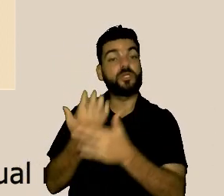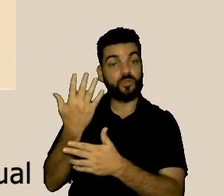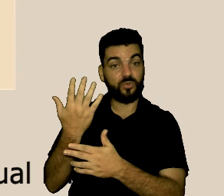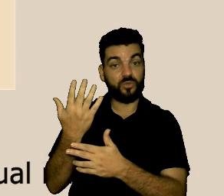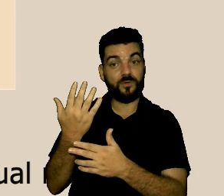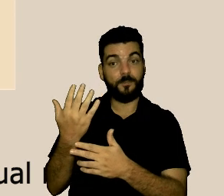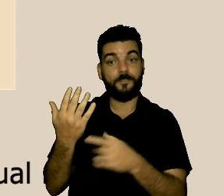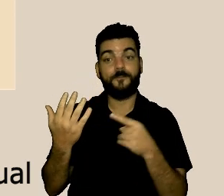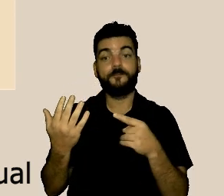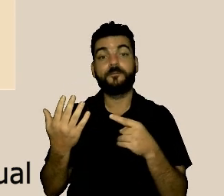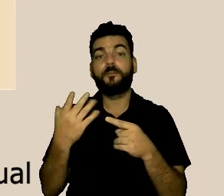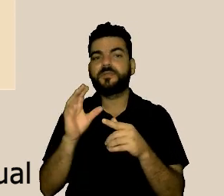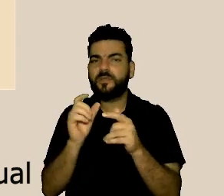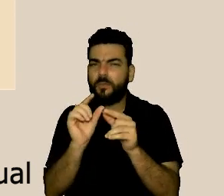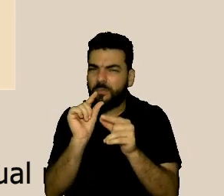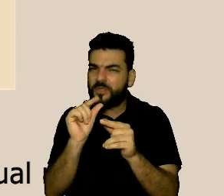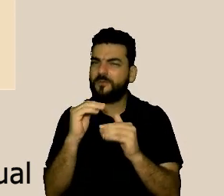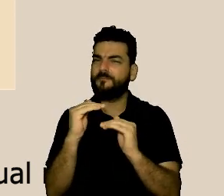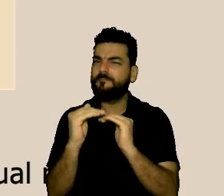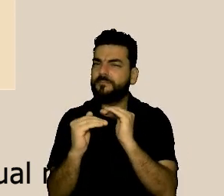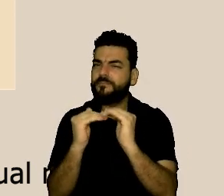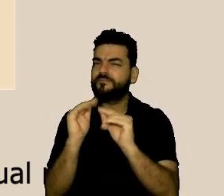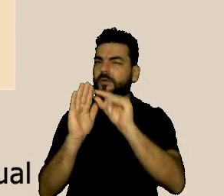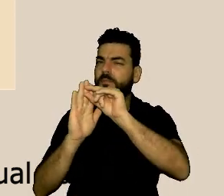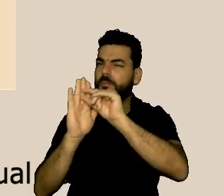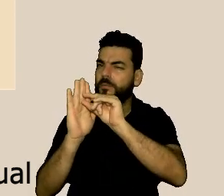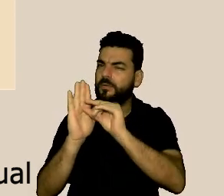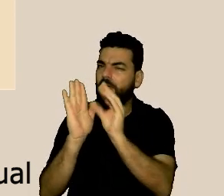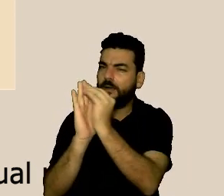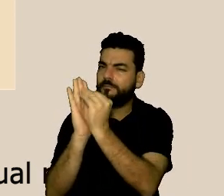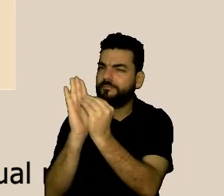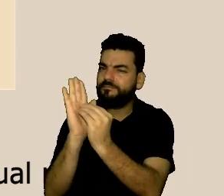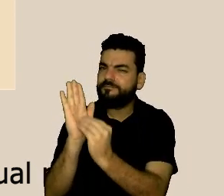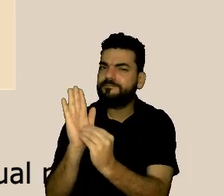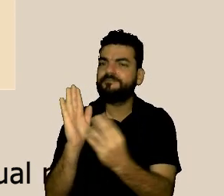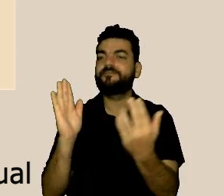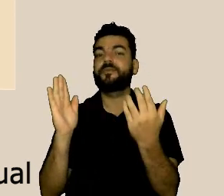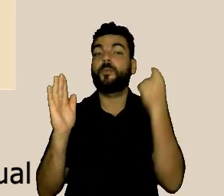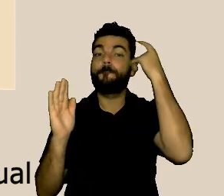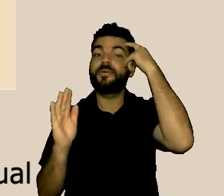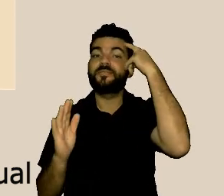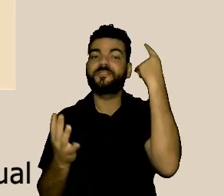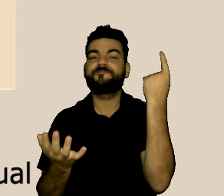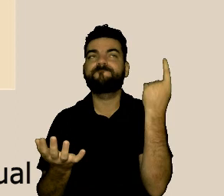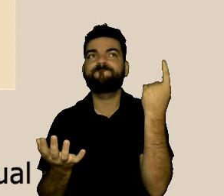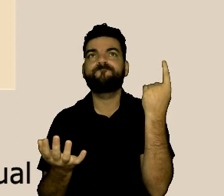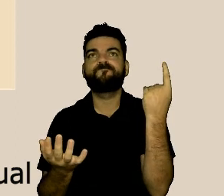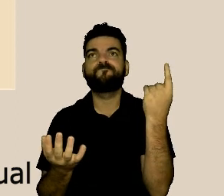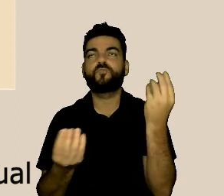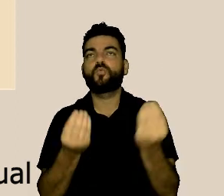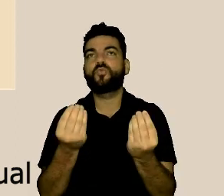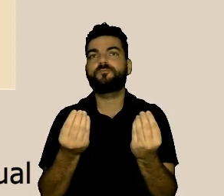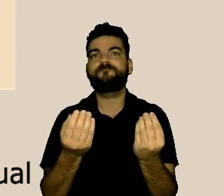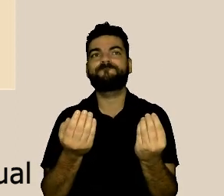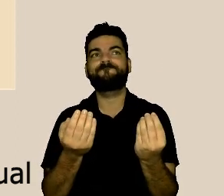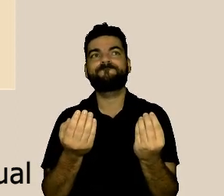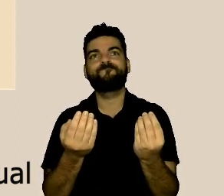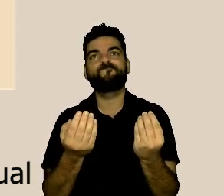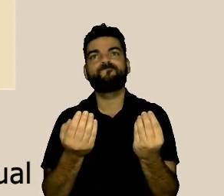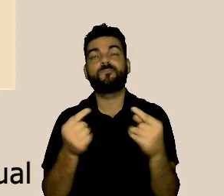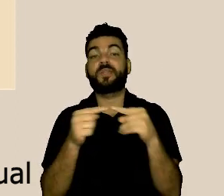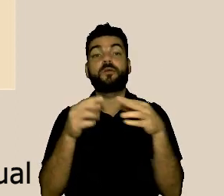uma construção muito saudável a gente pensou em construir uma